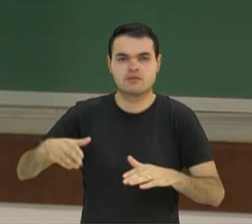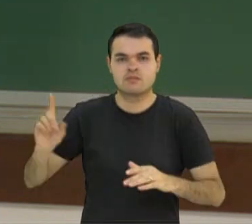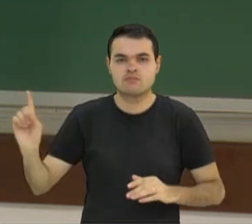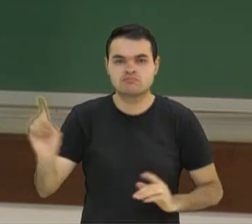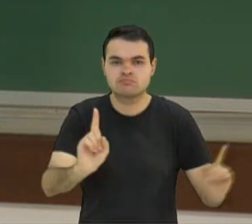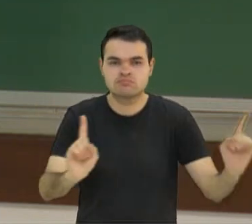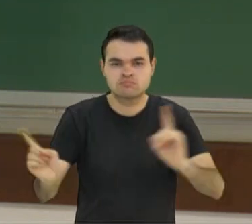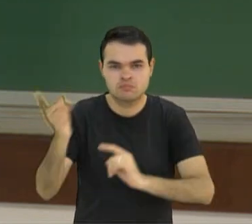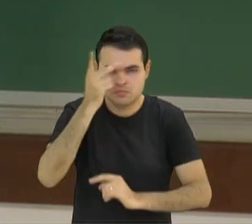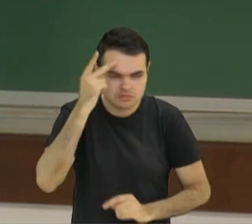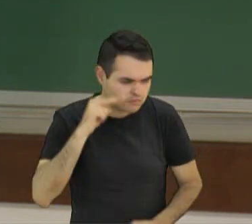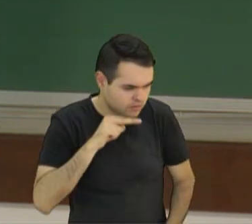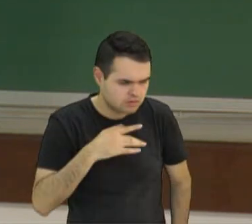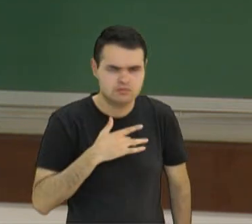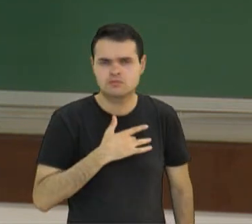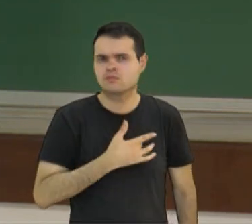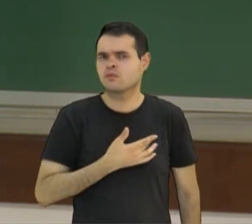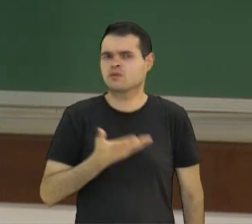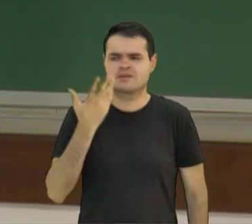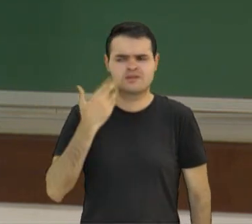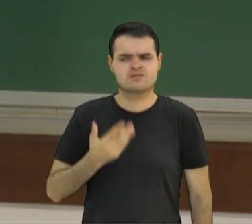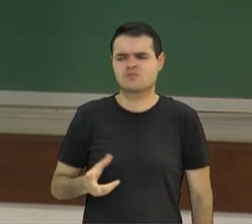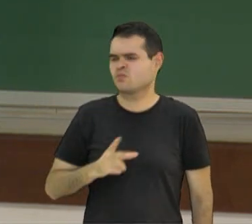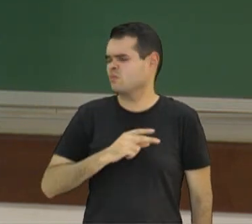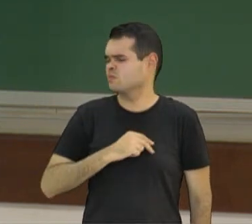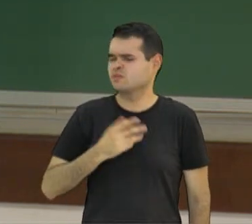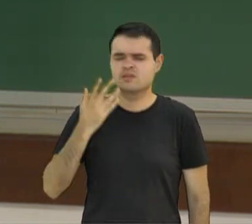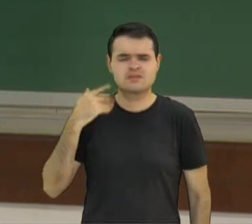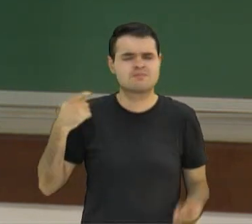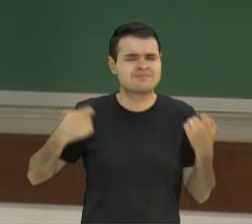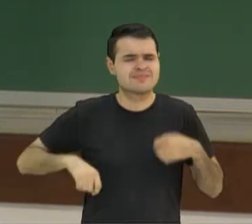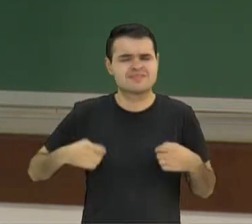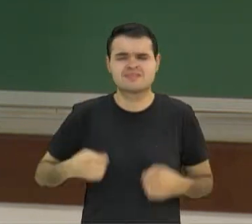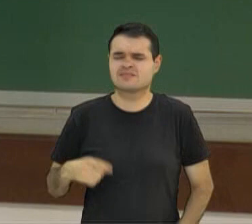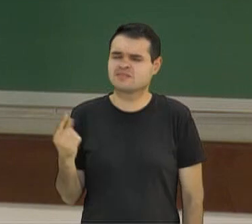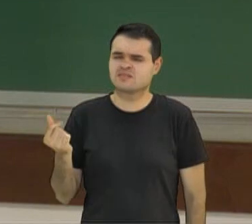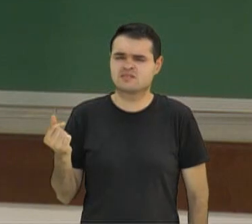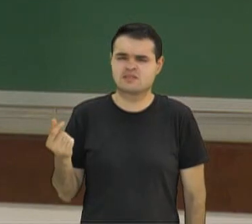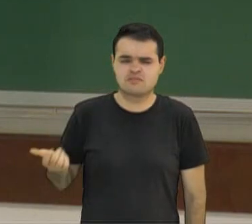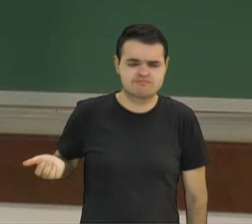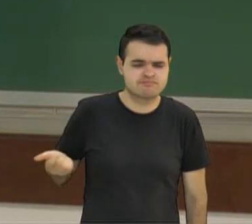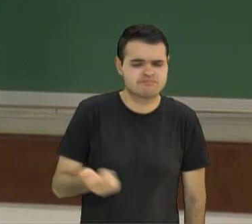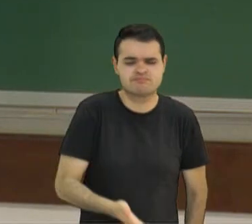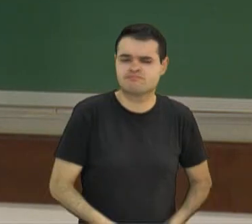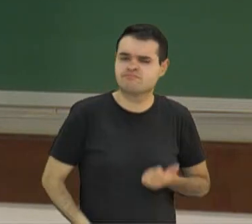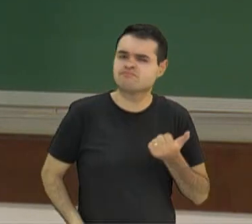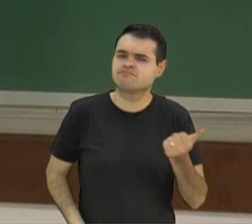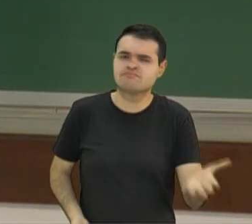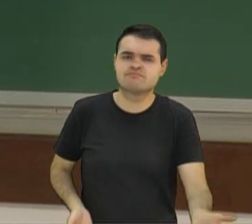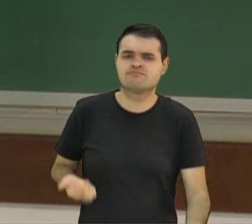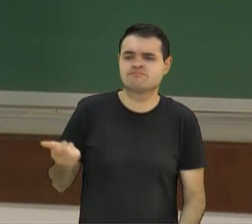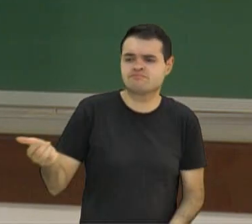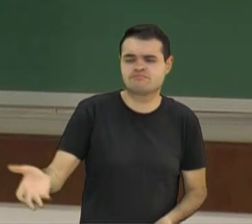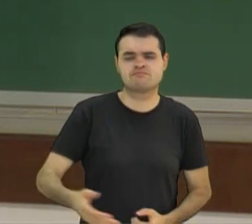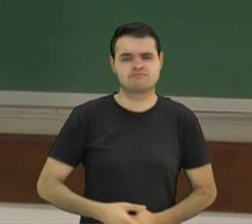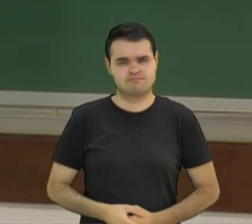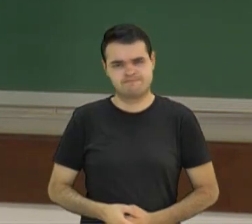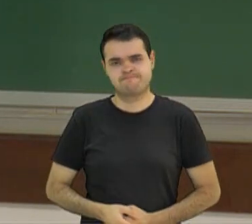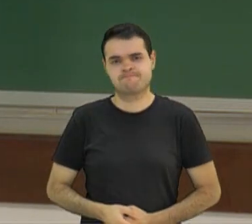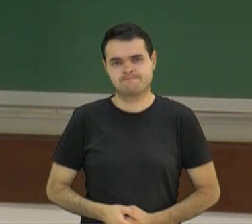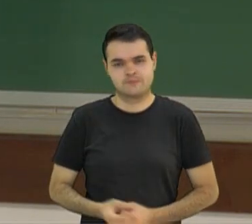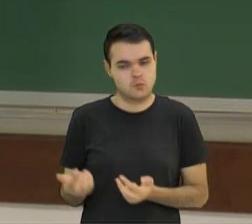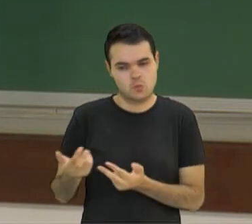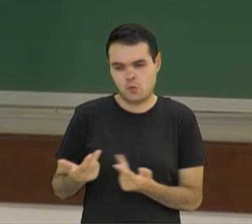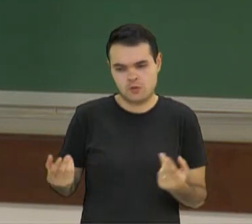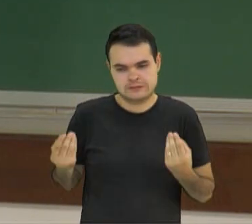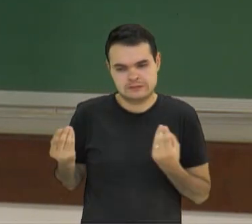passa vai ver essas crianças e dizer, nossa, são crianças que precisam de dinheiro. E aí vão se comover e doar alguma